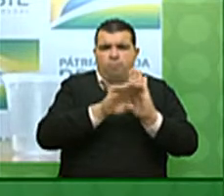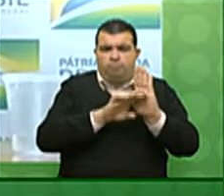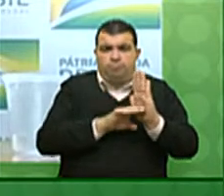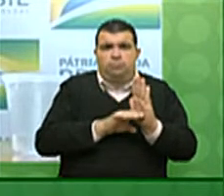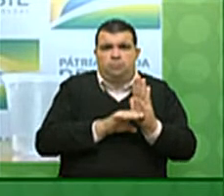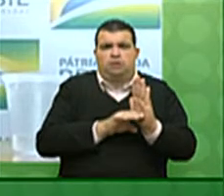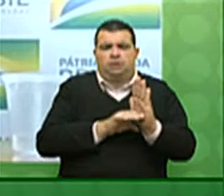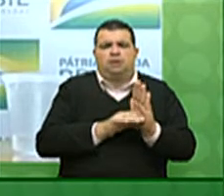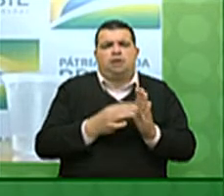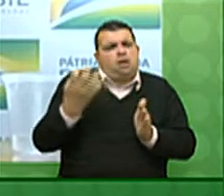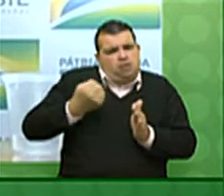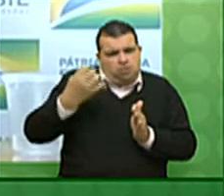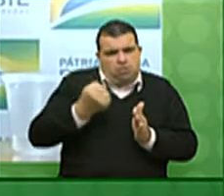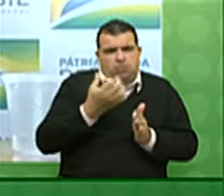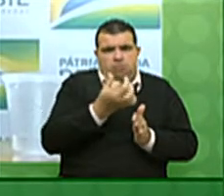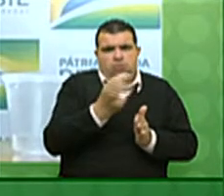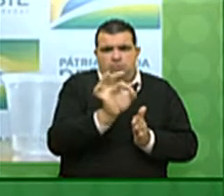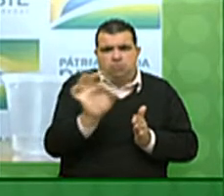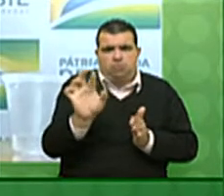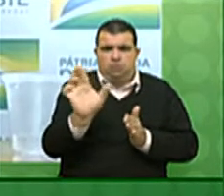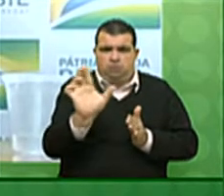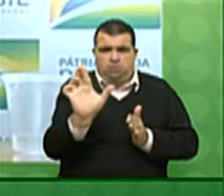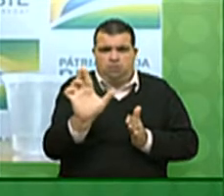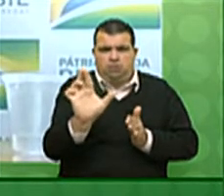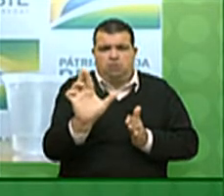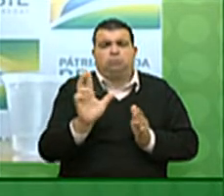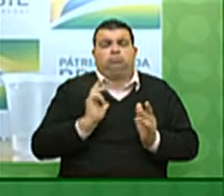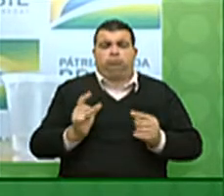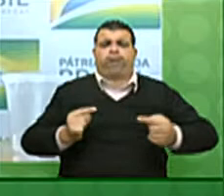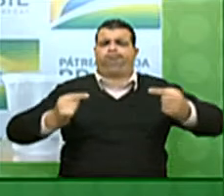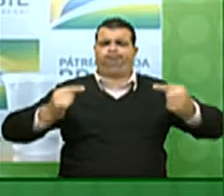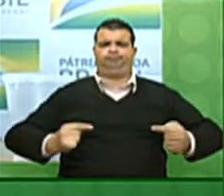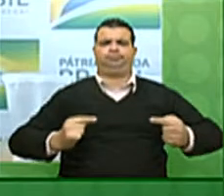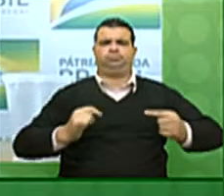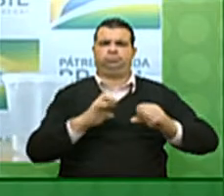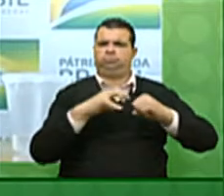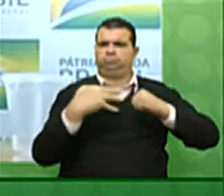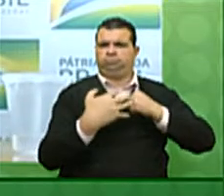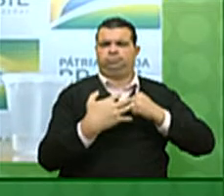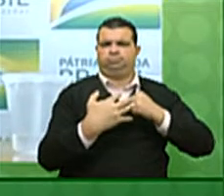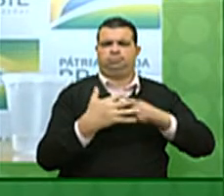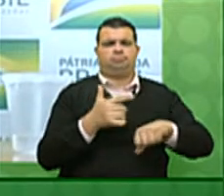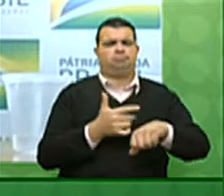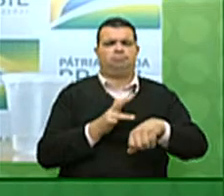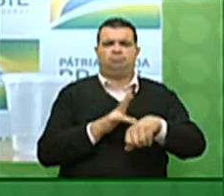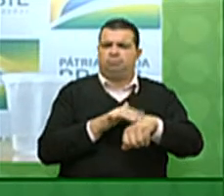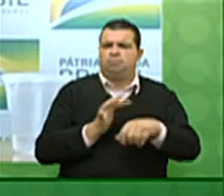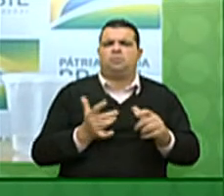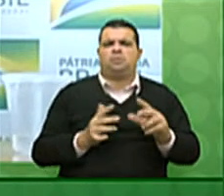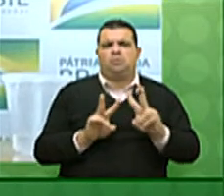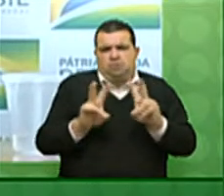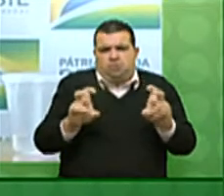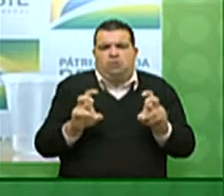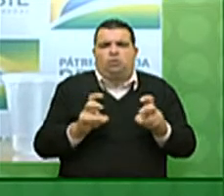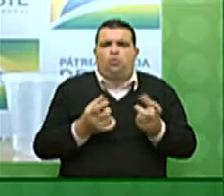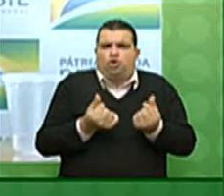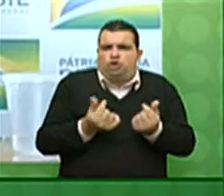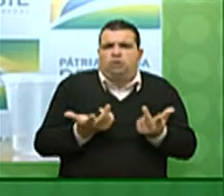emergencial para o enfrentamento dos efeitos da Covid-19 sobre o emprego e a renda.